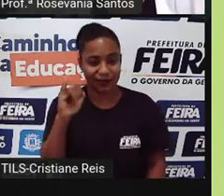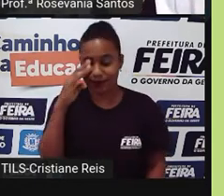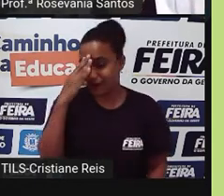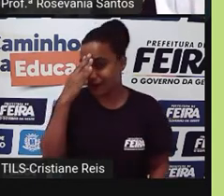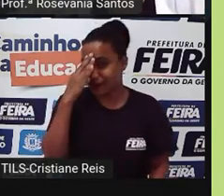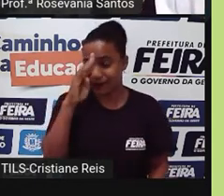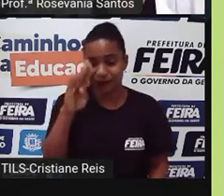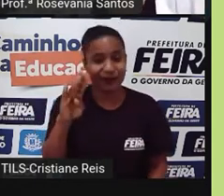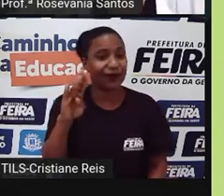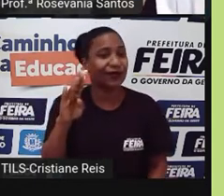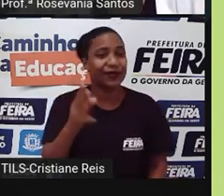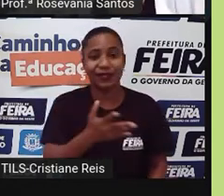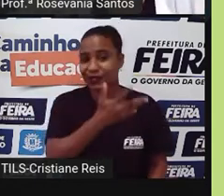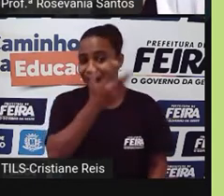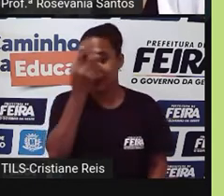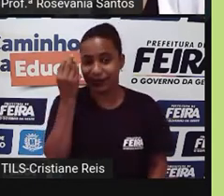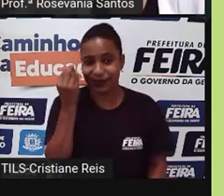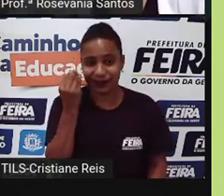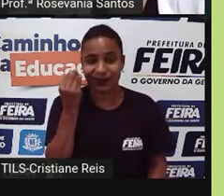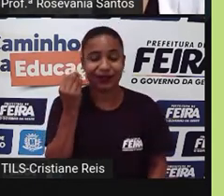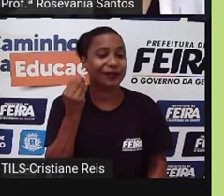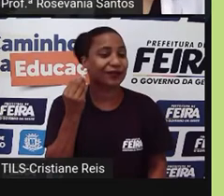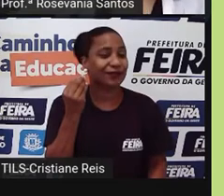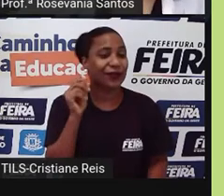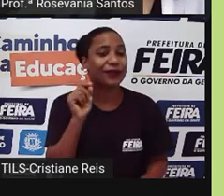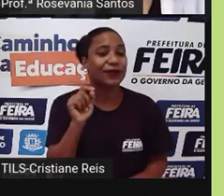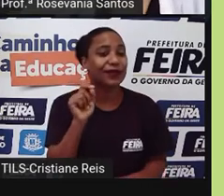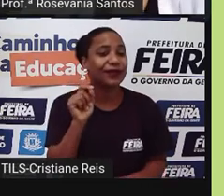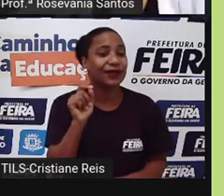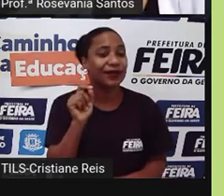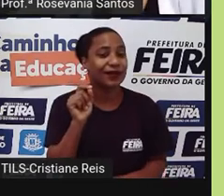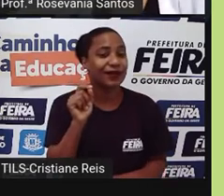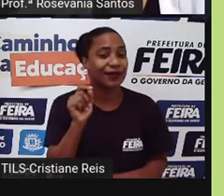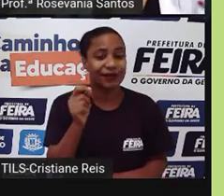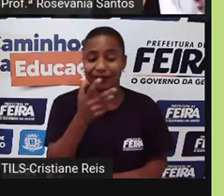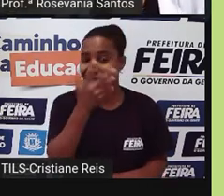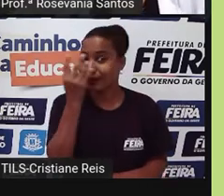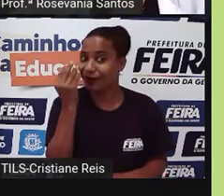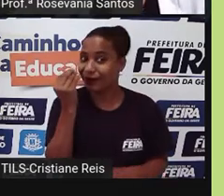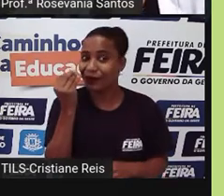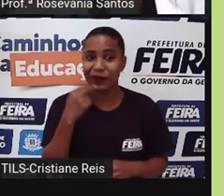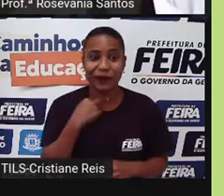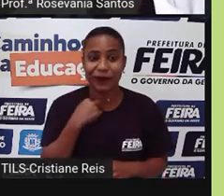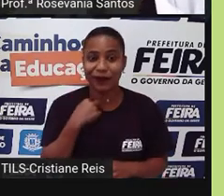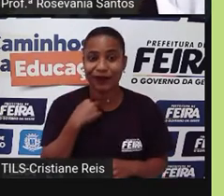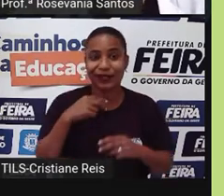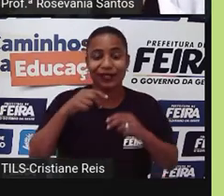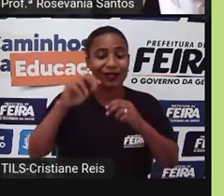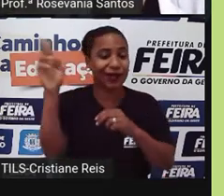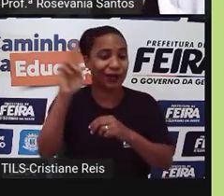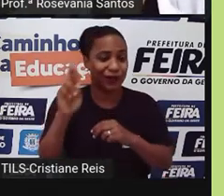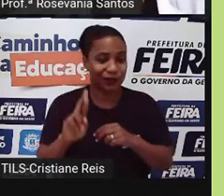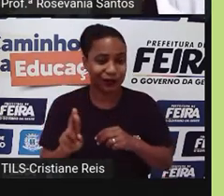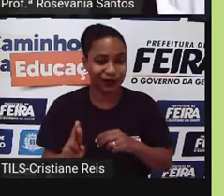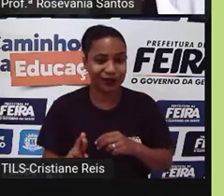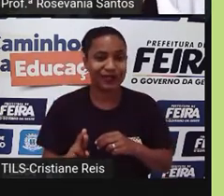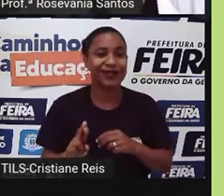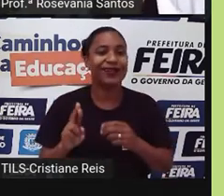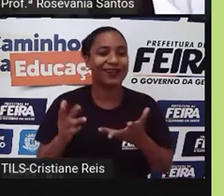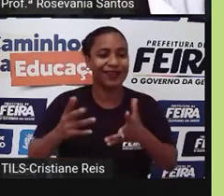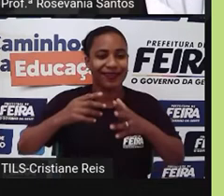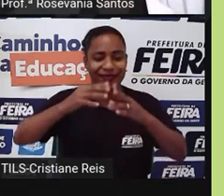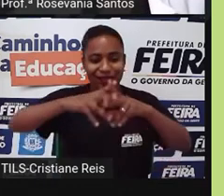coisa que a gente não pode deixar de falar é, né, sobre essa sua extensão territorial e que essa extensão territorial dá um poder